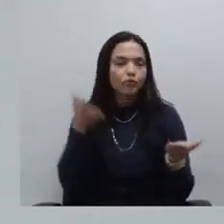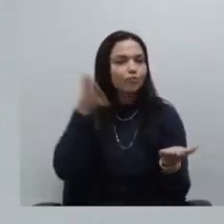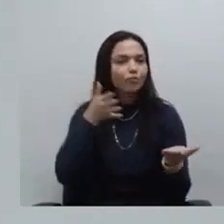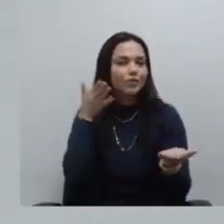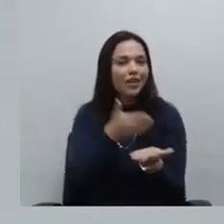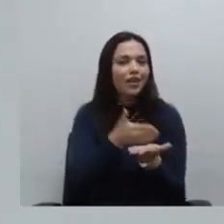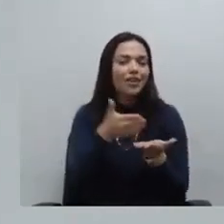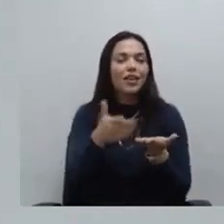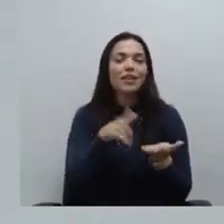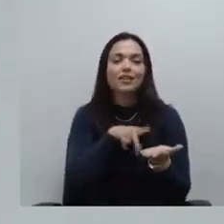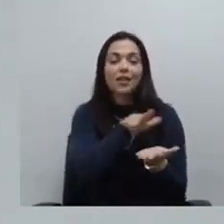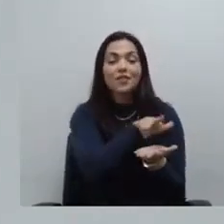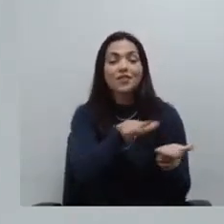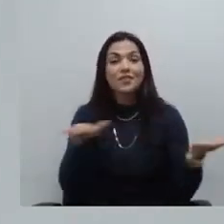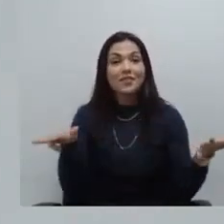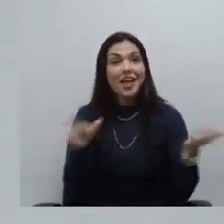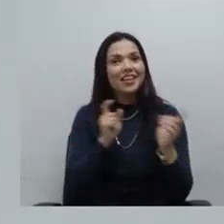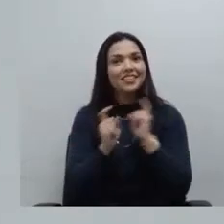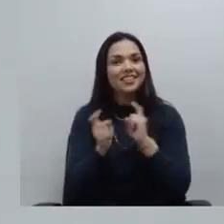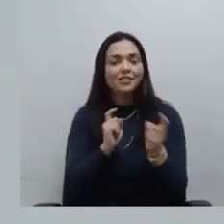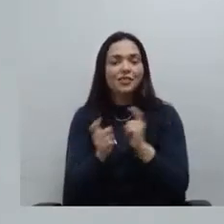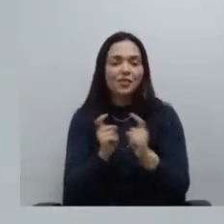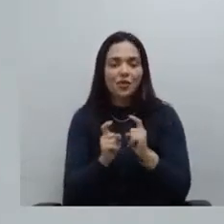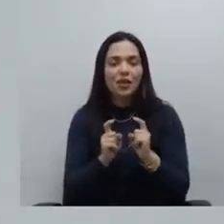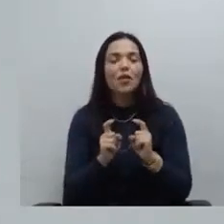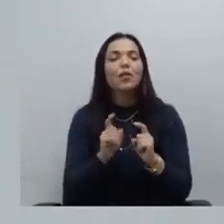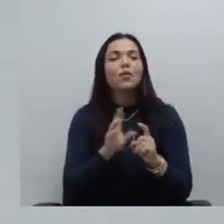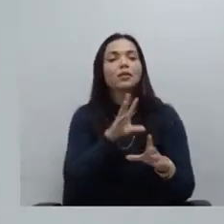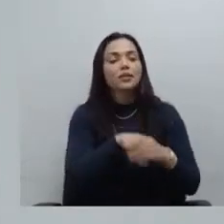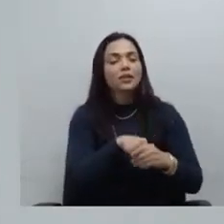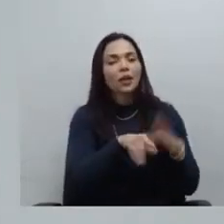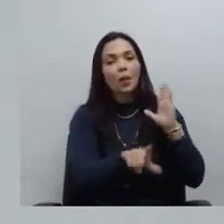diversas reuniões no executivo no legislativo